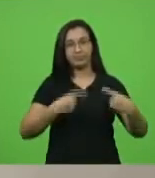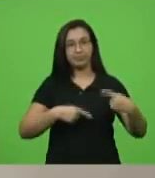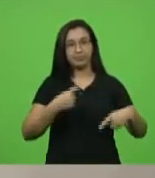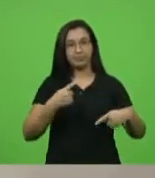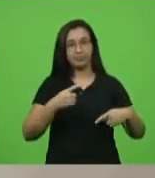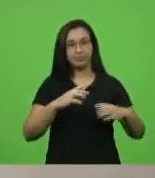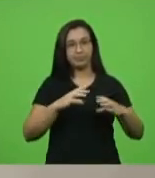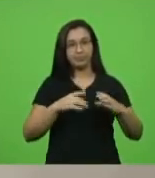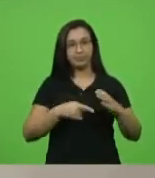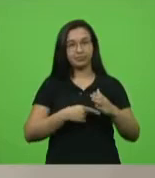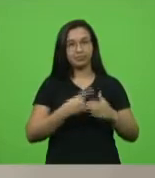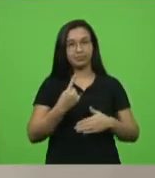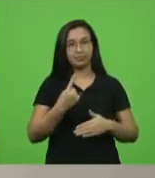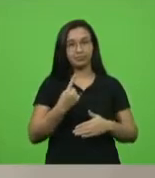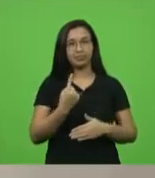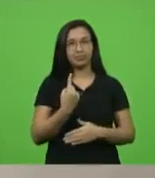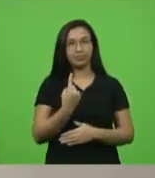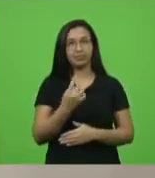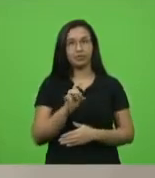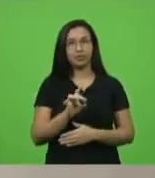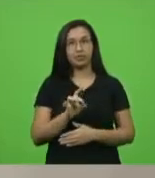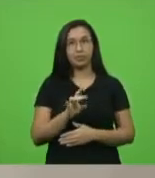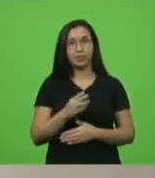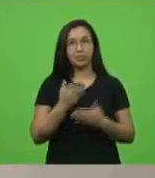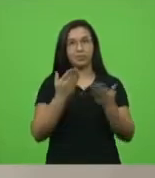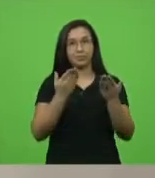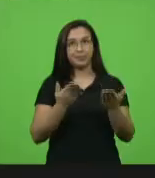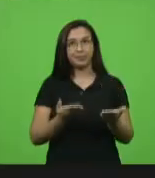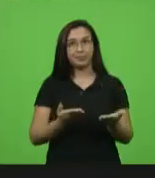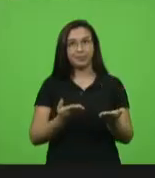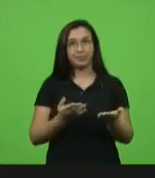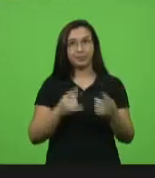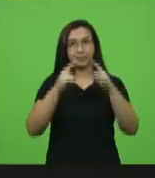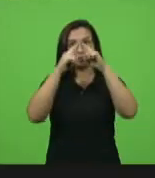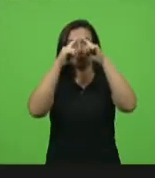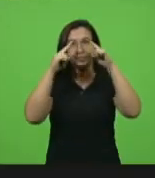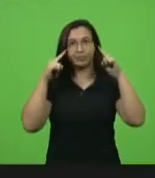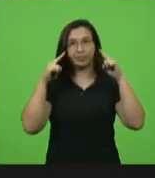do Projeto de Lei nº presidente. Com a palavra, deputado Nodiz Areta.